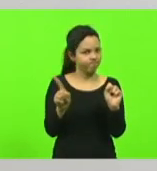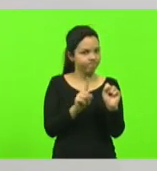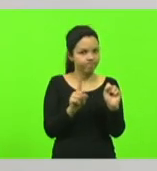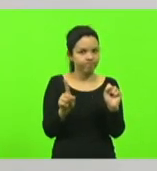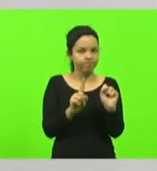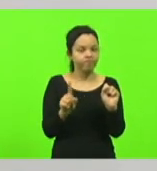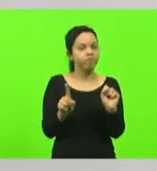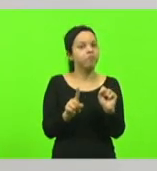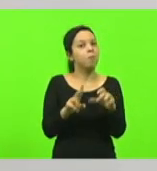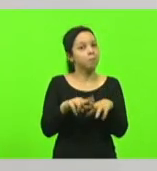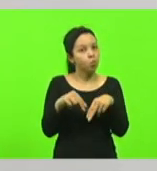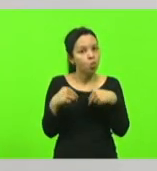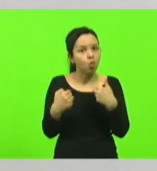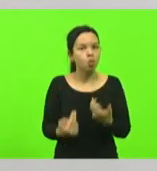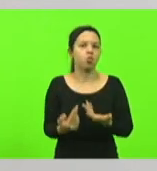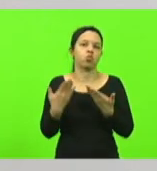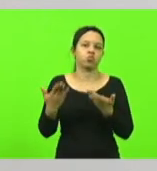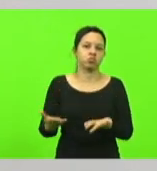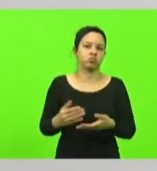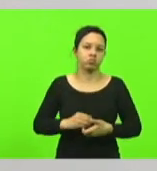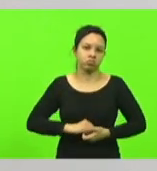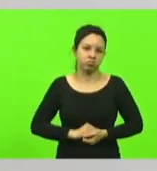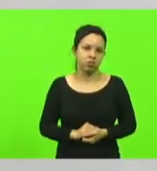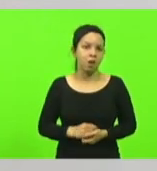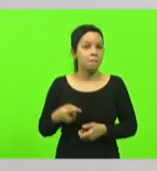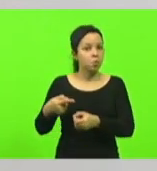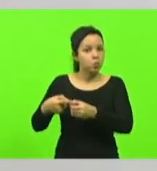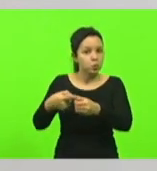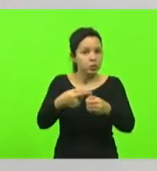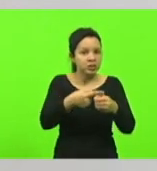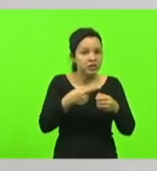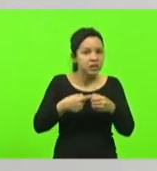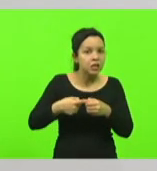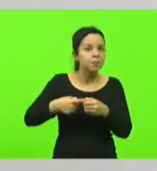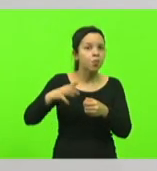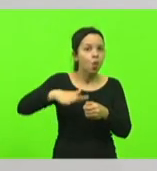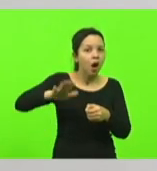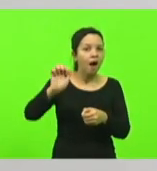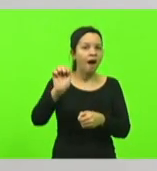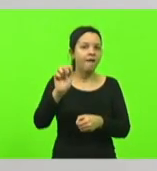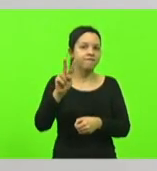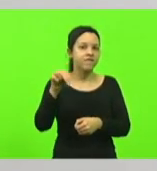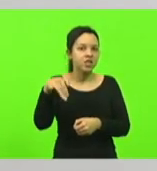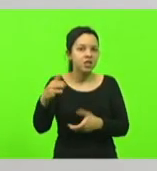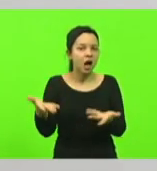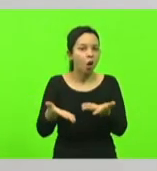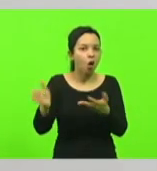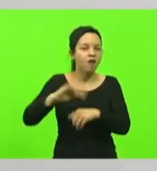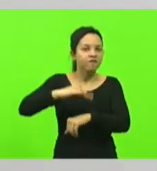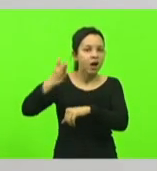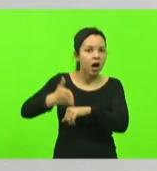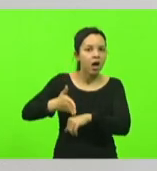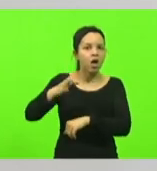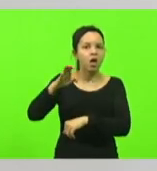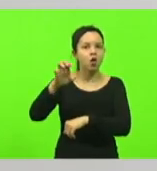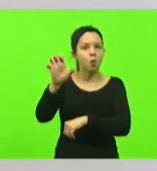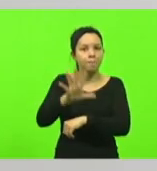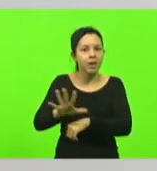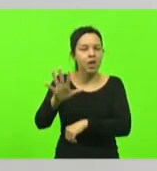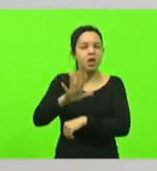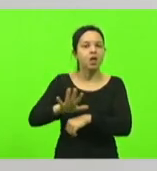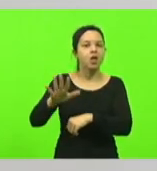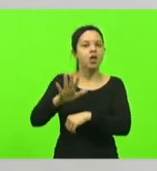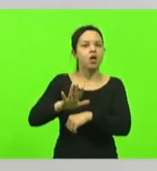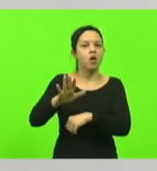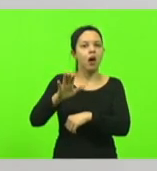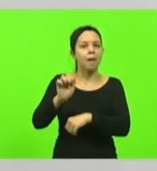esse motivo. Os municípios de Avi, Danvi, que agora é do Vale Europeu, Apiúna, Ascurra, Benedito Novo, Butuverá,